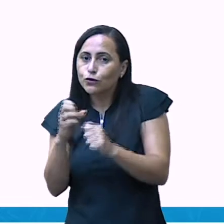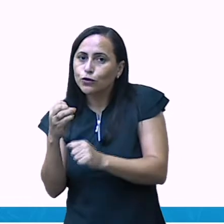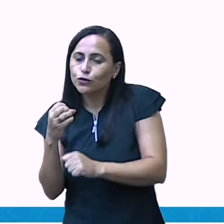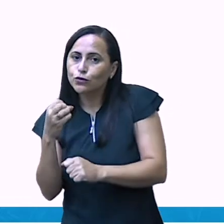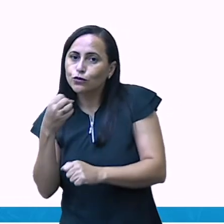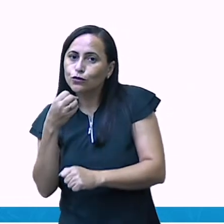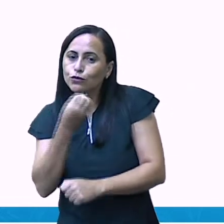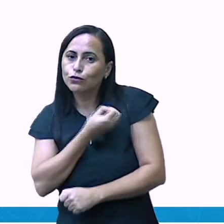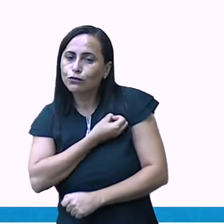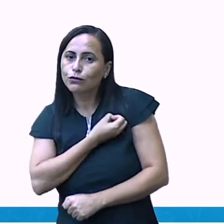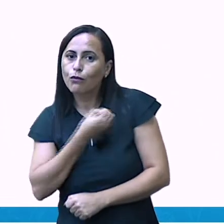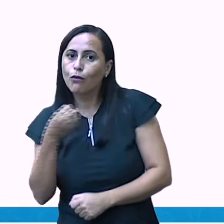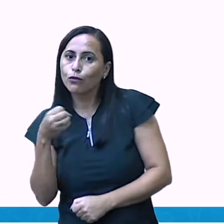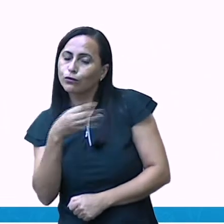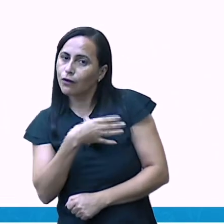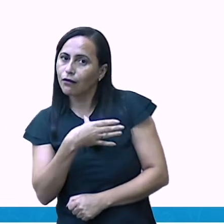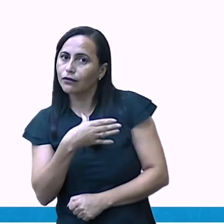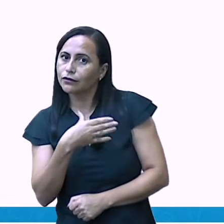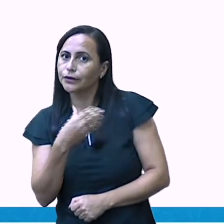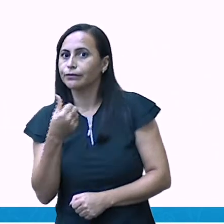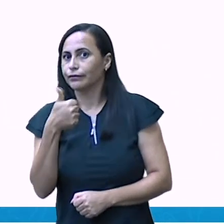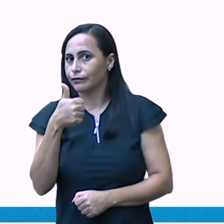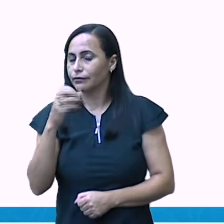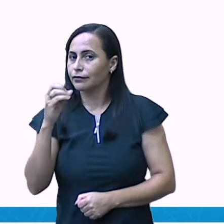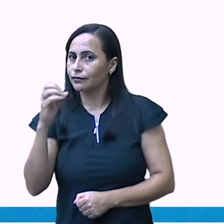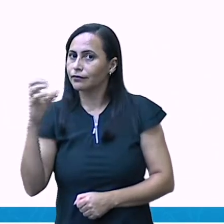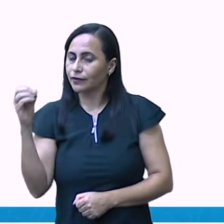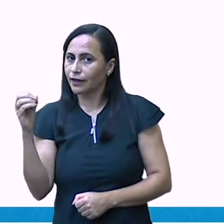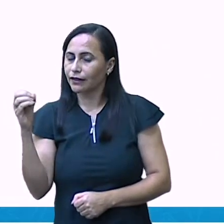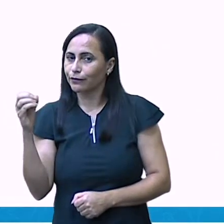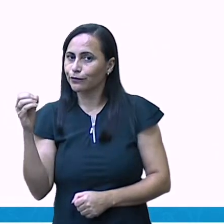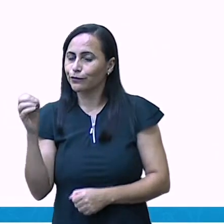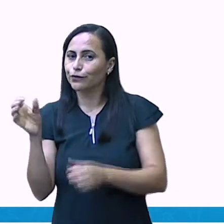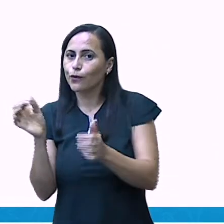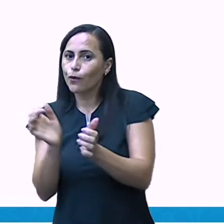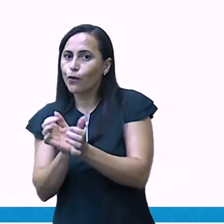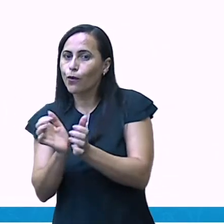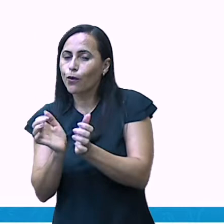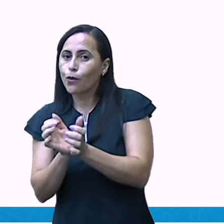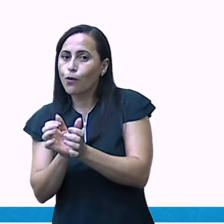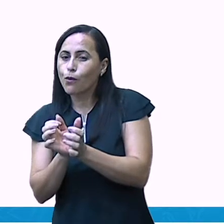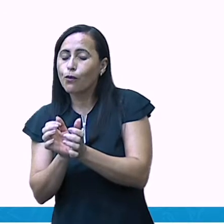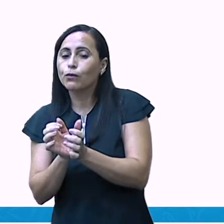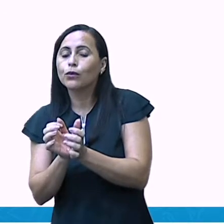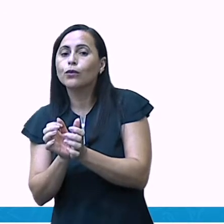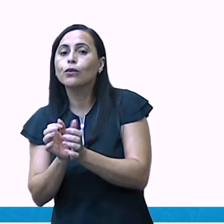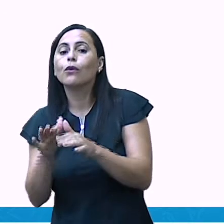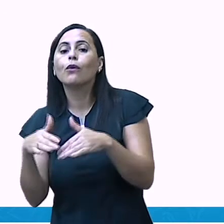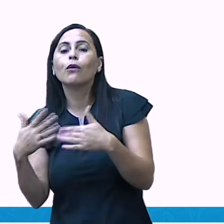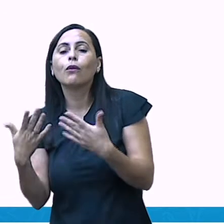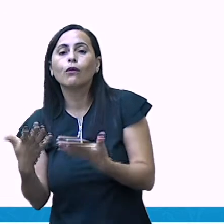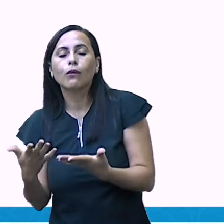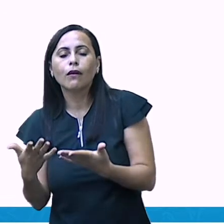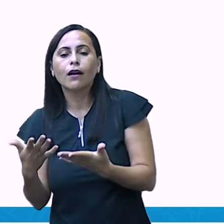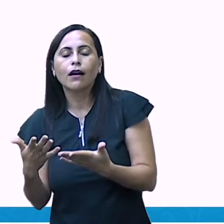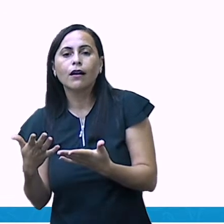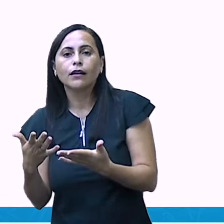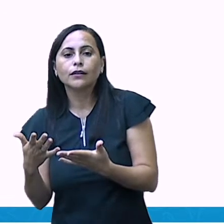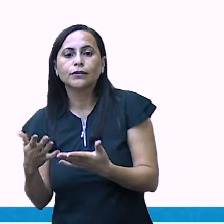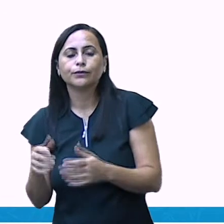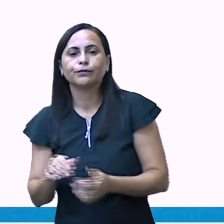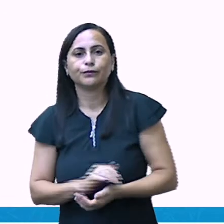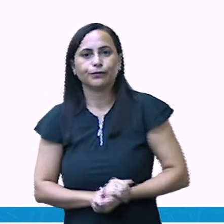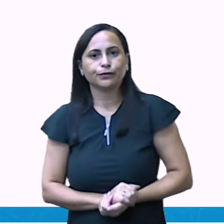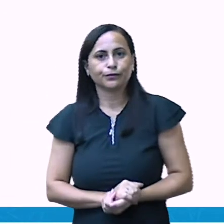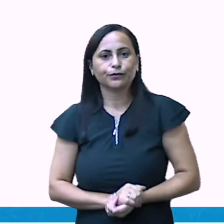100. Aí eu fui para outra ordem. Eu fui para a terceira ordem. Então, número 1, uma